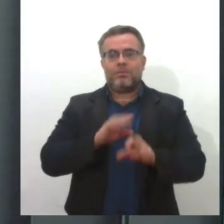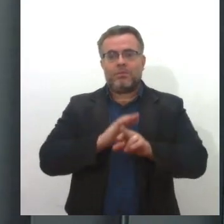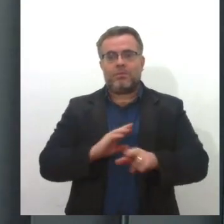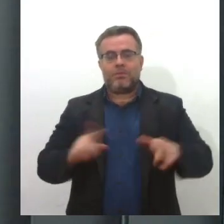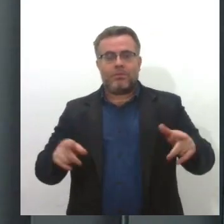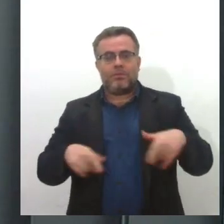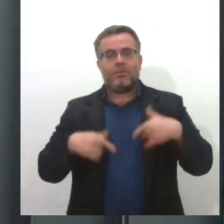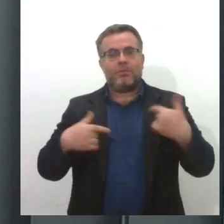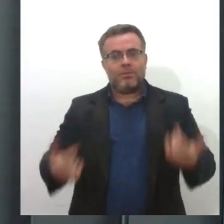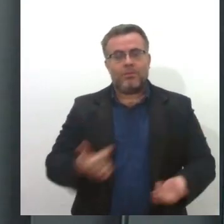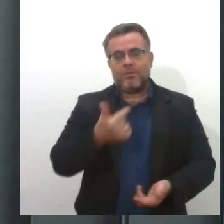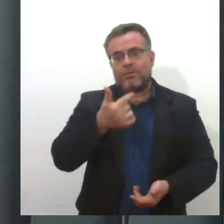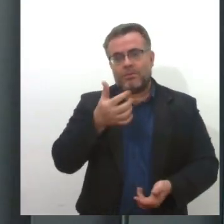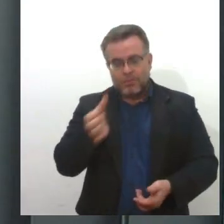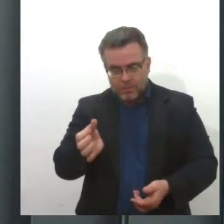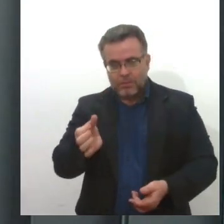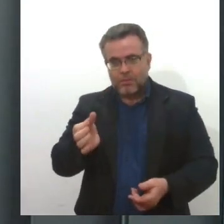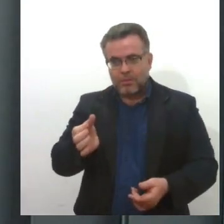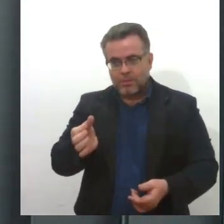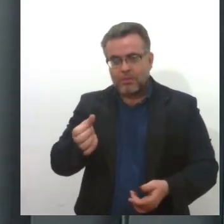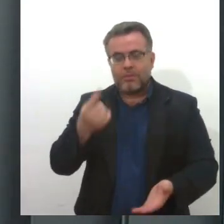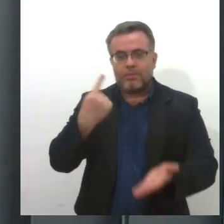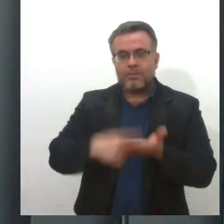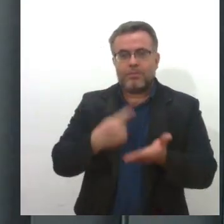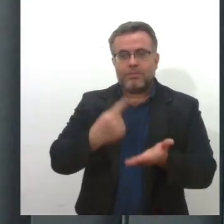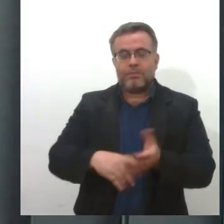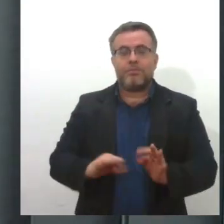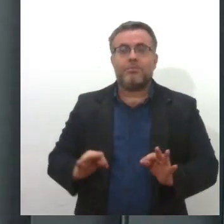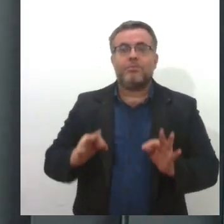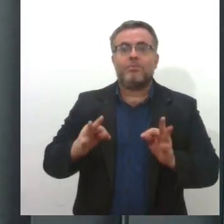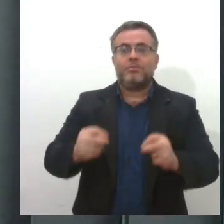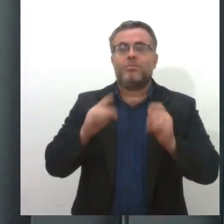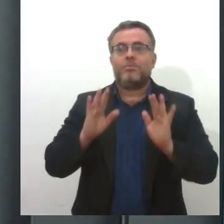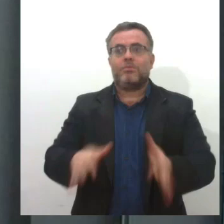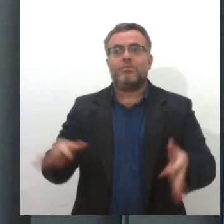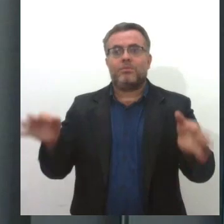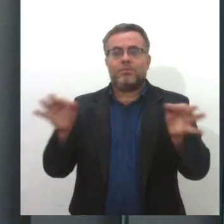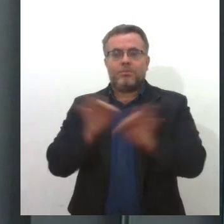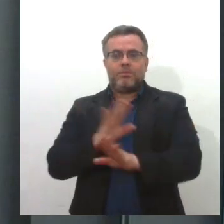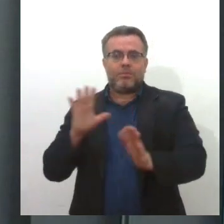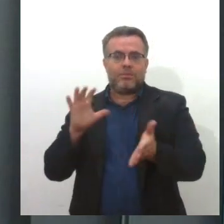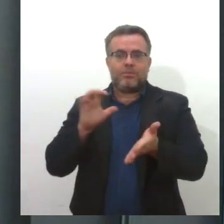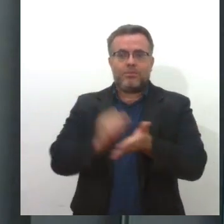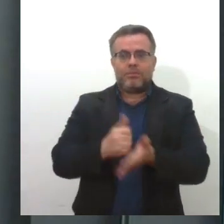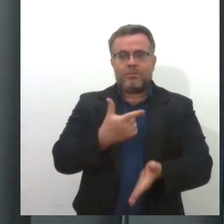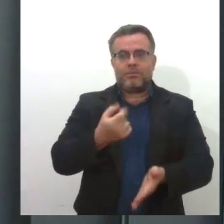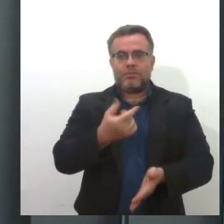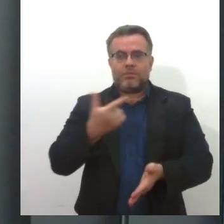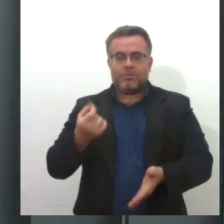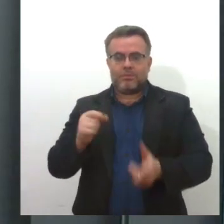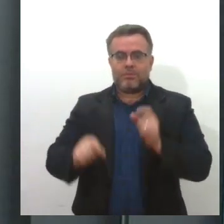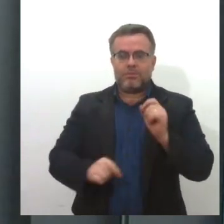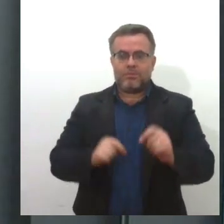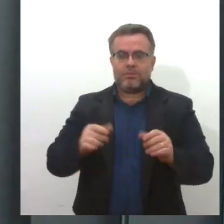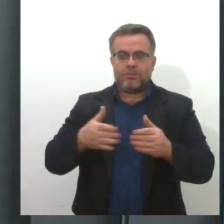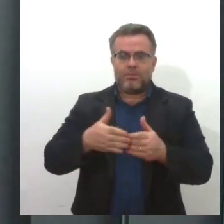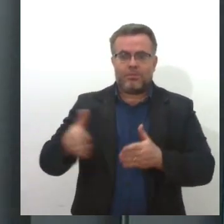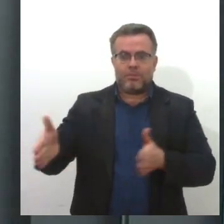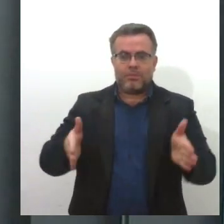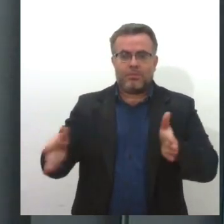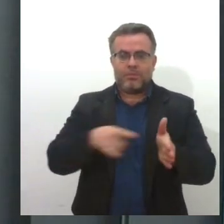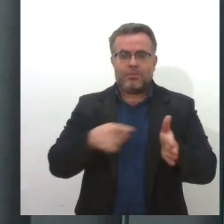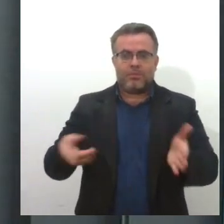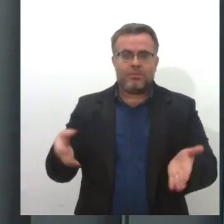37ª edição da corrida, para os corredores que já haviam se inscrito em 2020, será aberto um período de confirmação